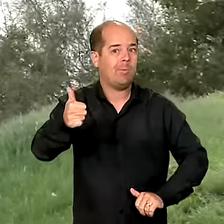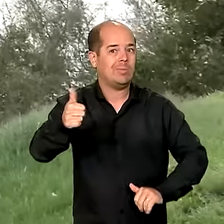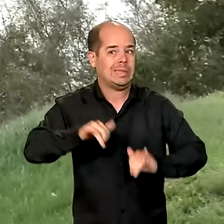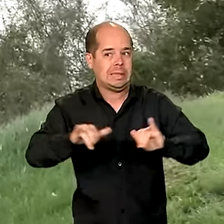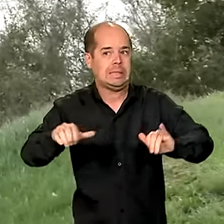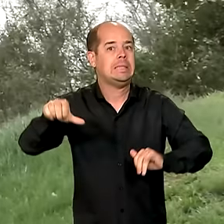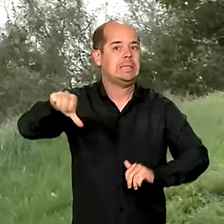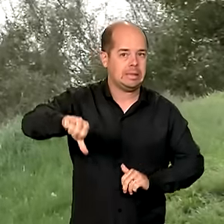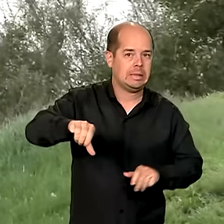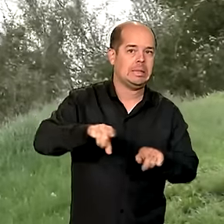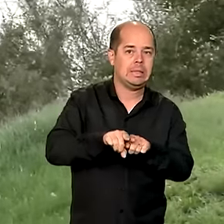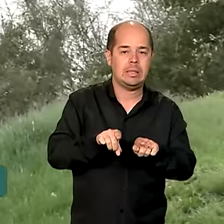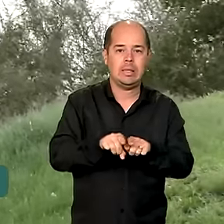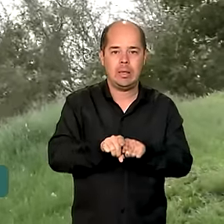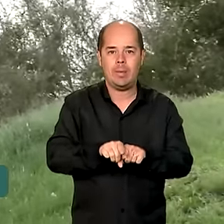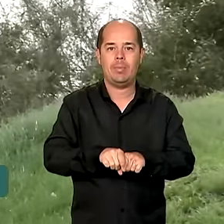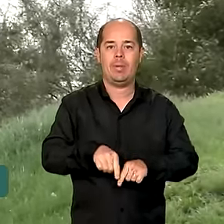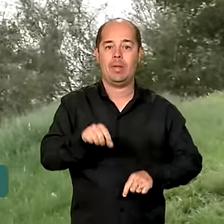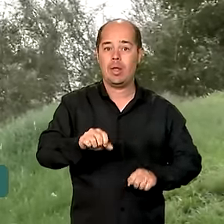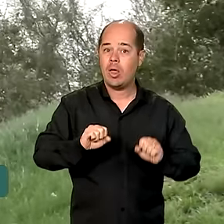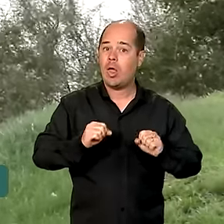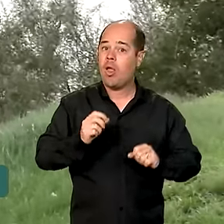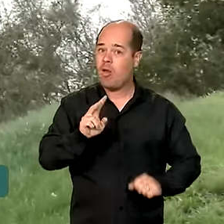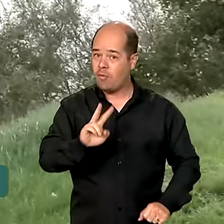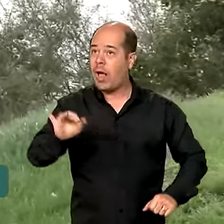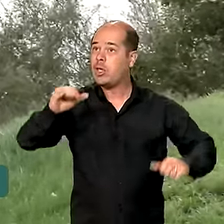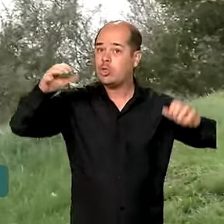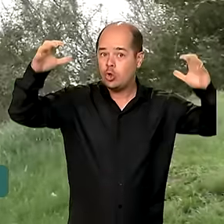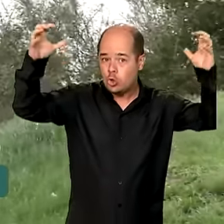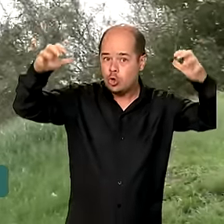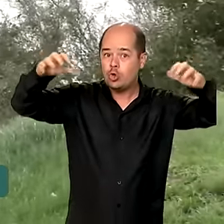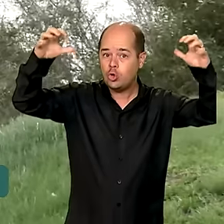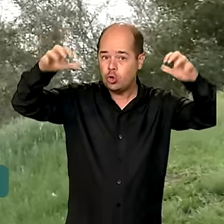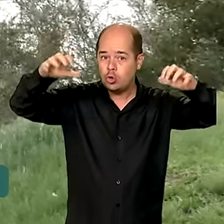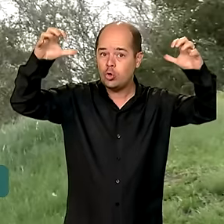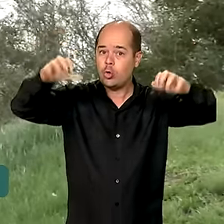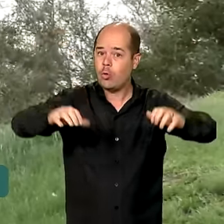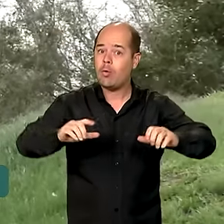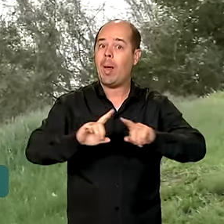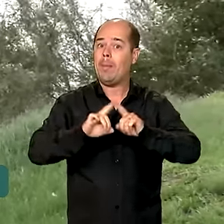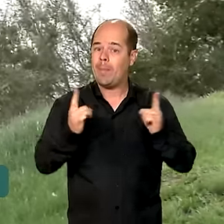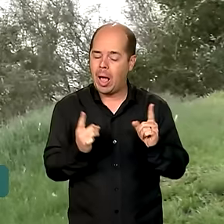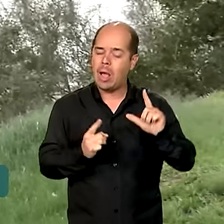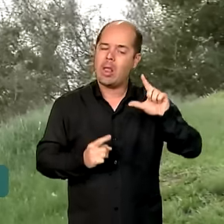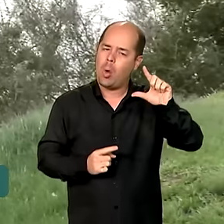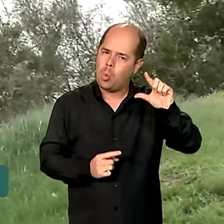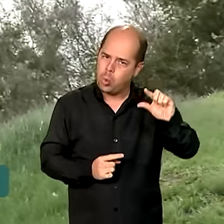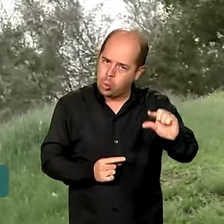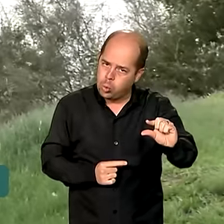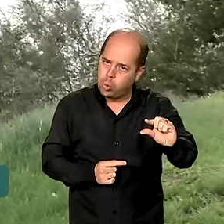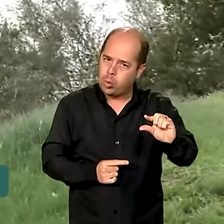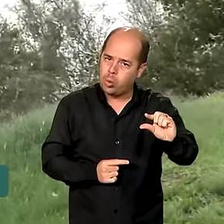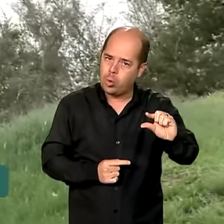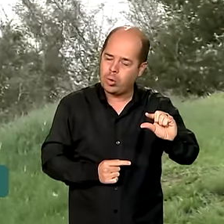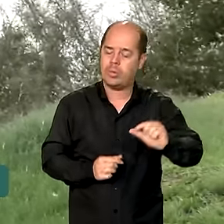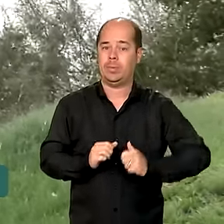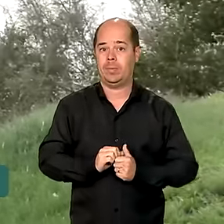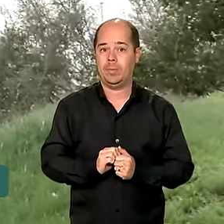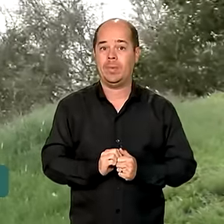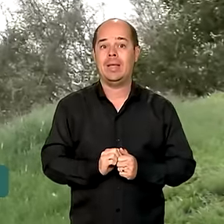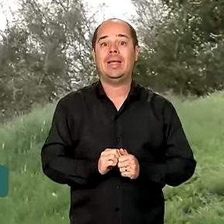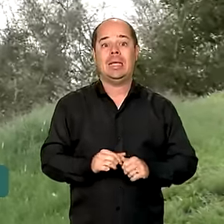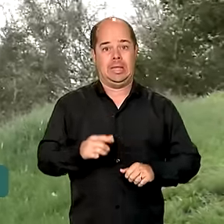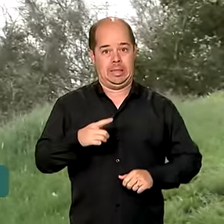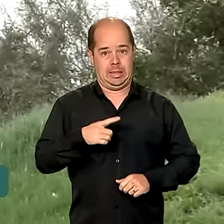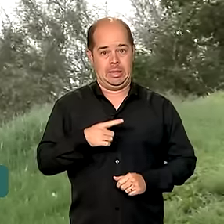tempo aqui para o Rio Grande do Sul. Vai chover, por exemplo, menos que nos últimos dias. E ainda haverá diversos